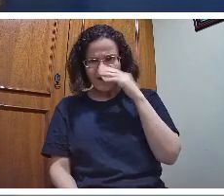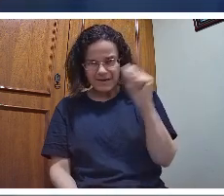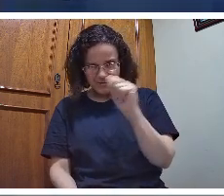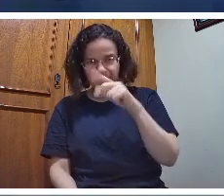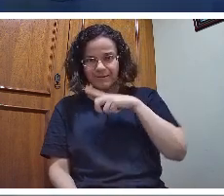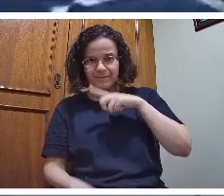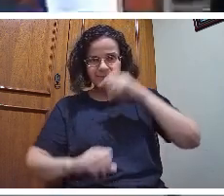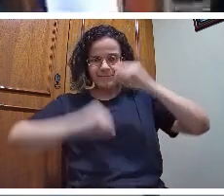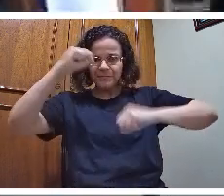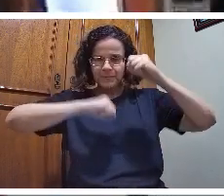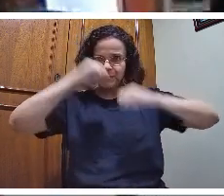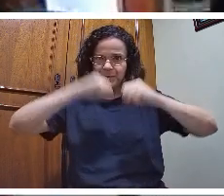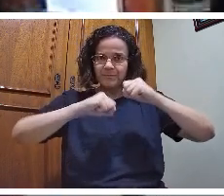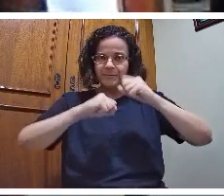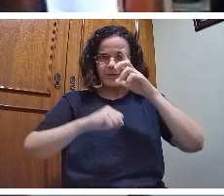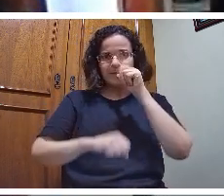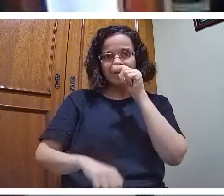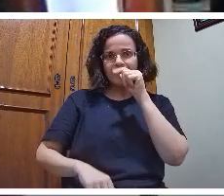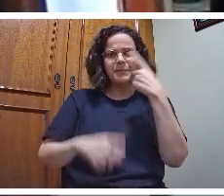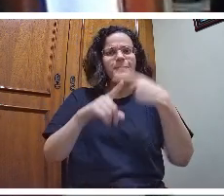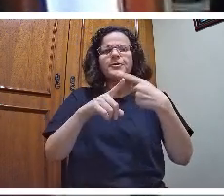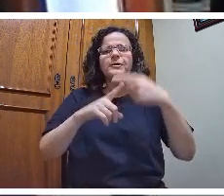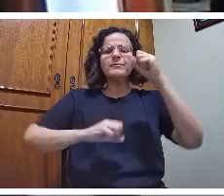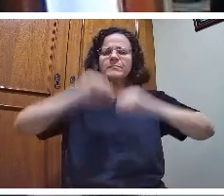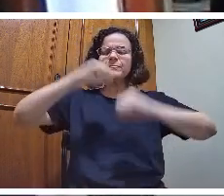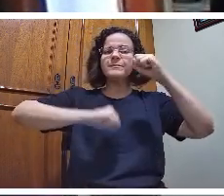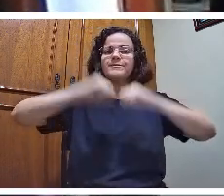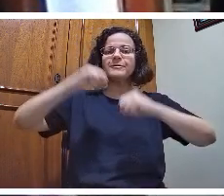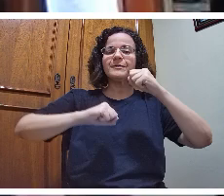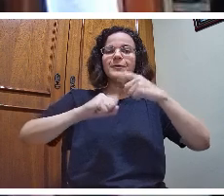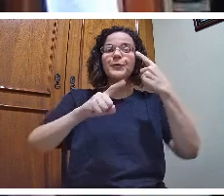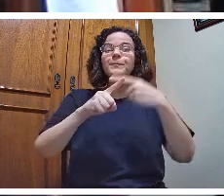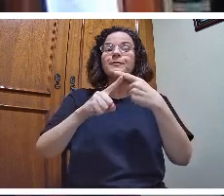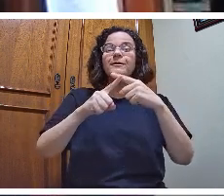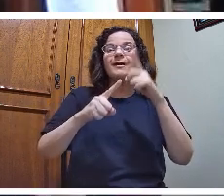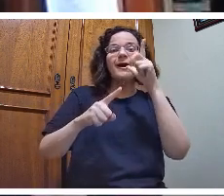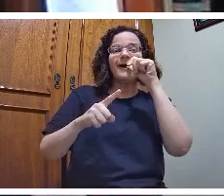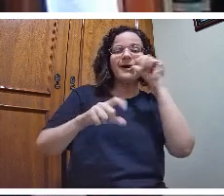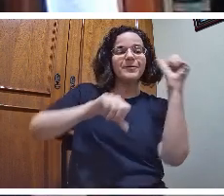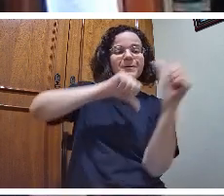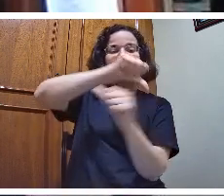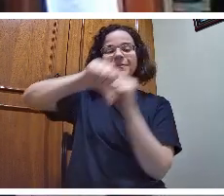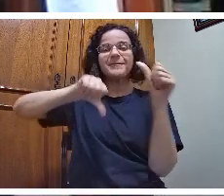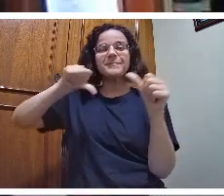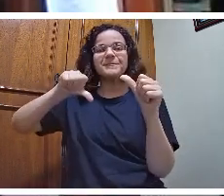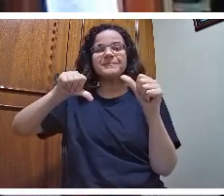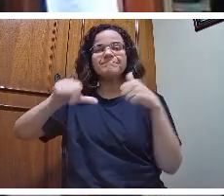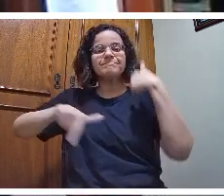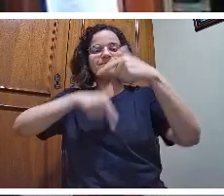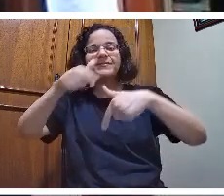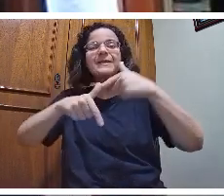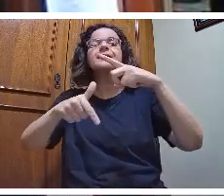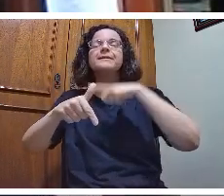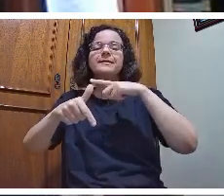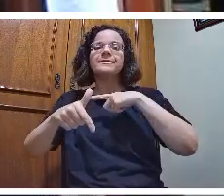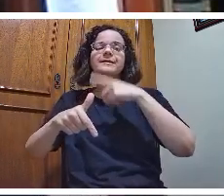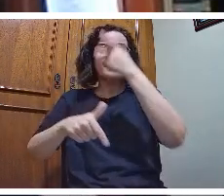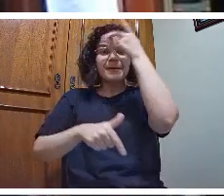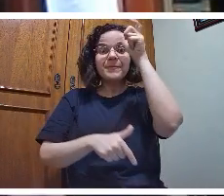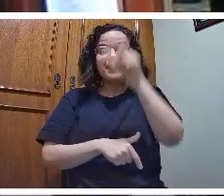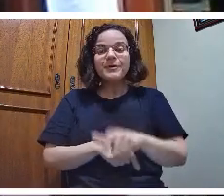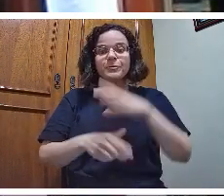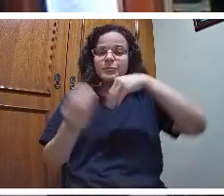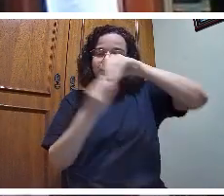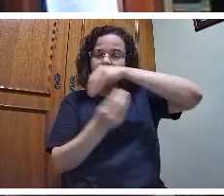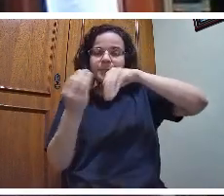por que que é indústria? Porque ela é água transformada. É água trabalhada. É água que tem trabalho humano. Então, não é mais uma água natural.